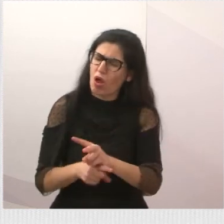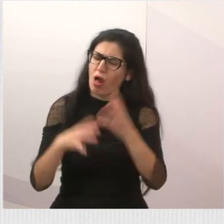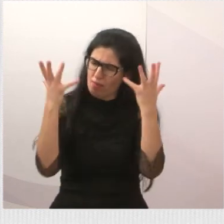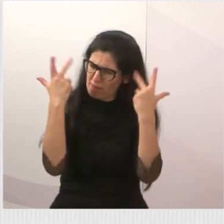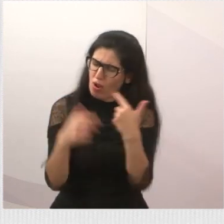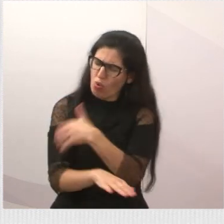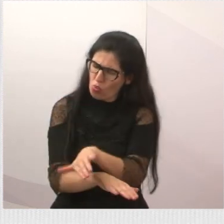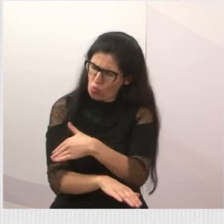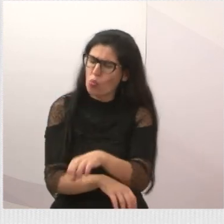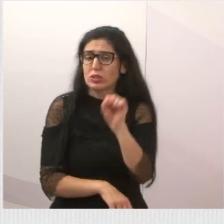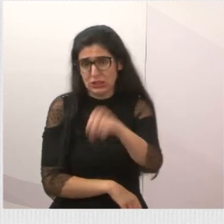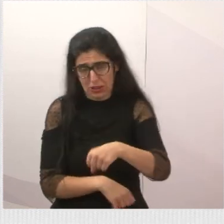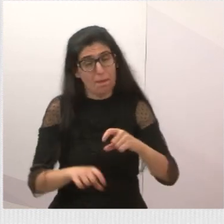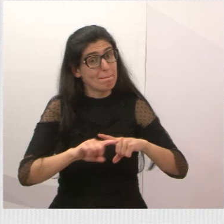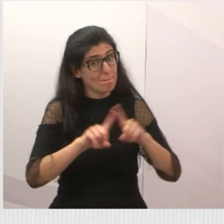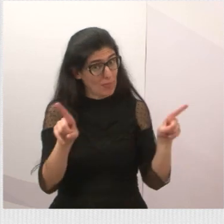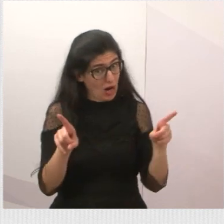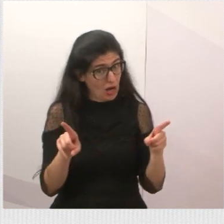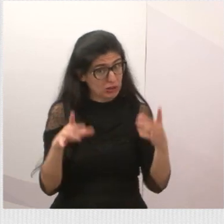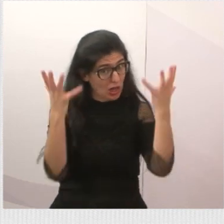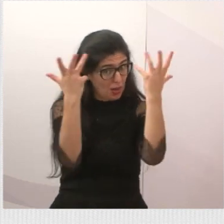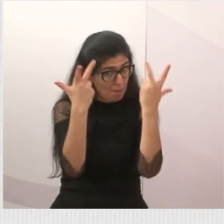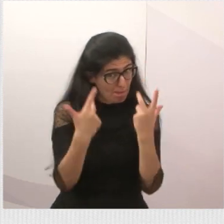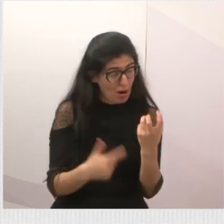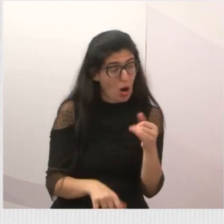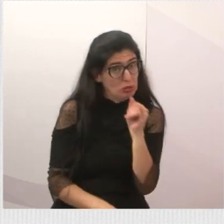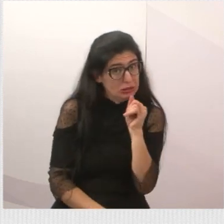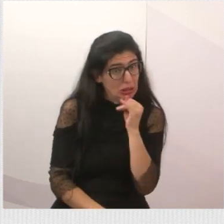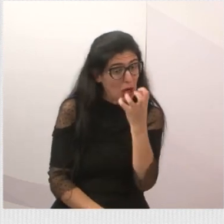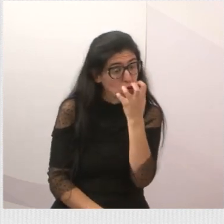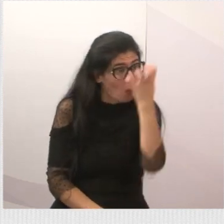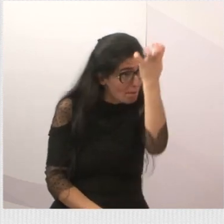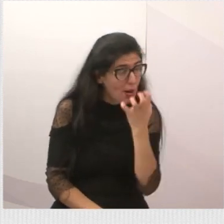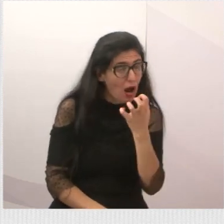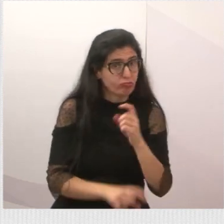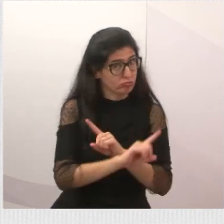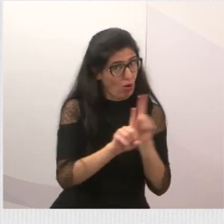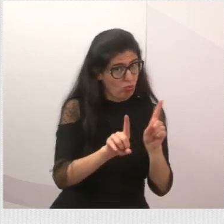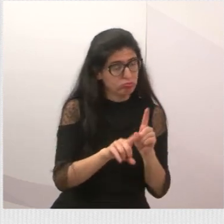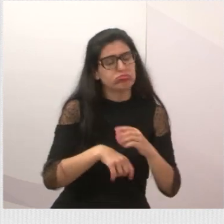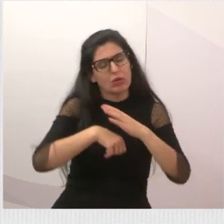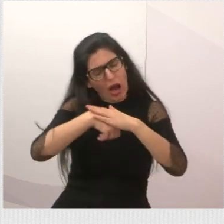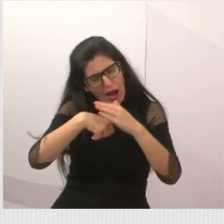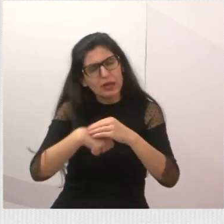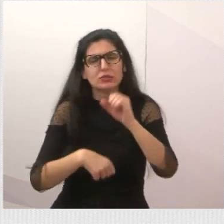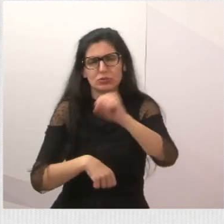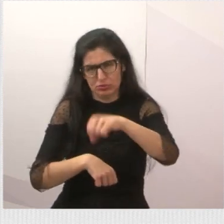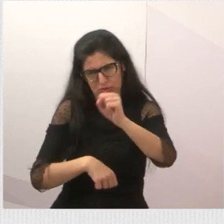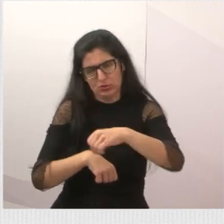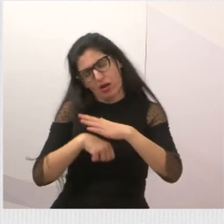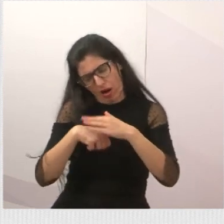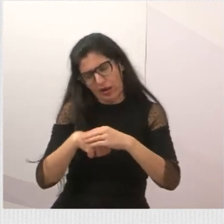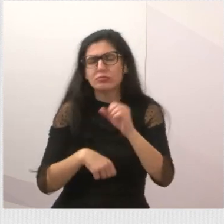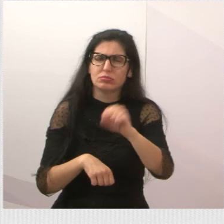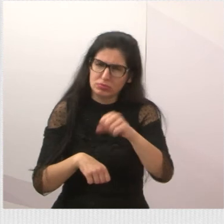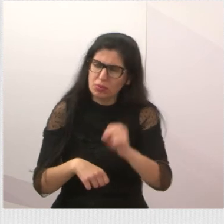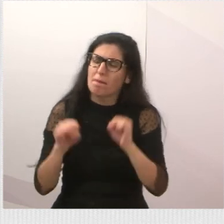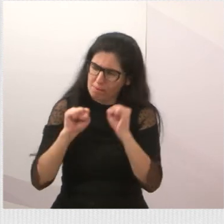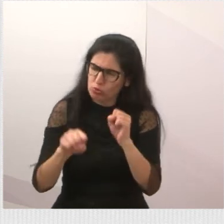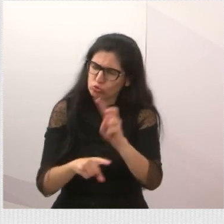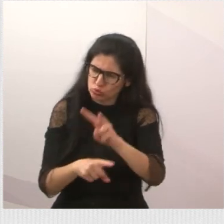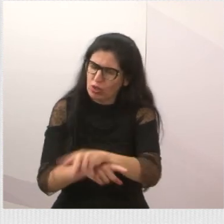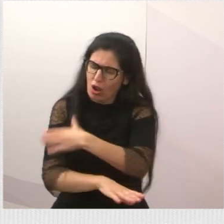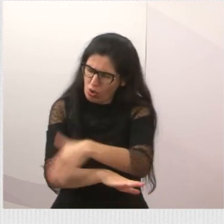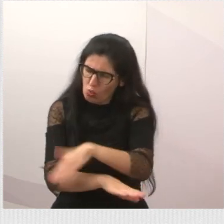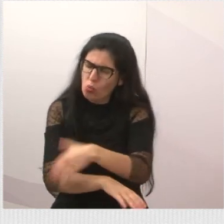Aí estão meus telefones de contato, o WhatsApp e o telefone do gabinete. Mas eu sempre peço, o Paulinho fala que a gente